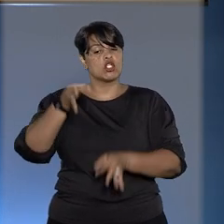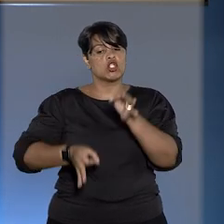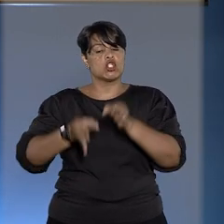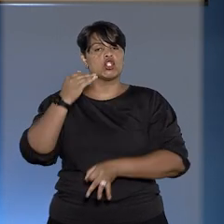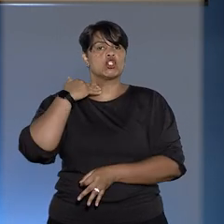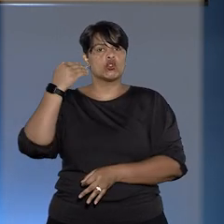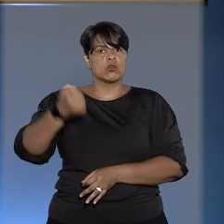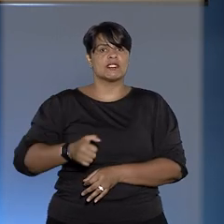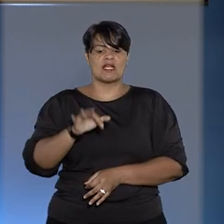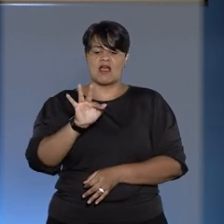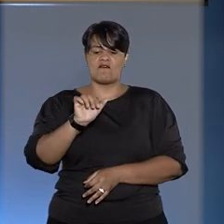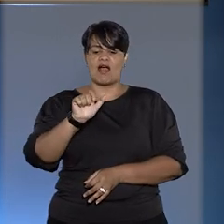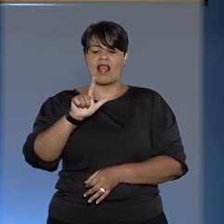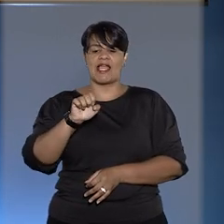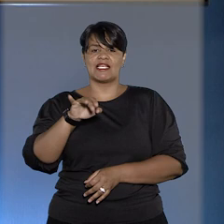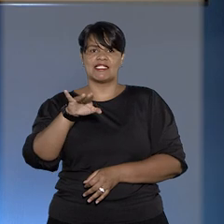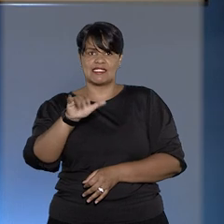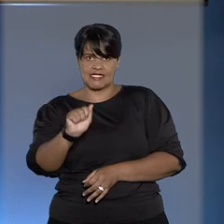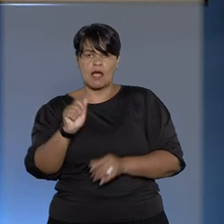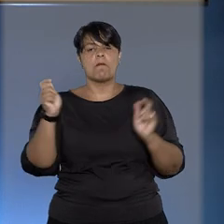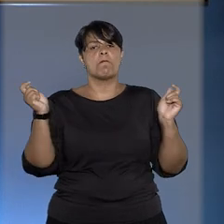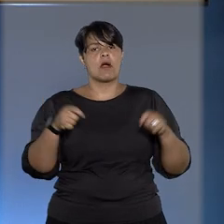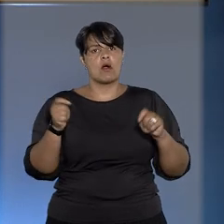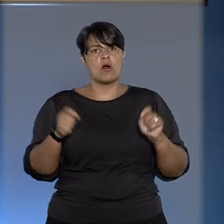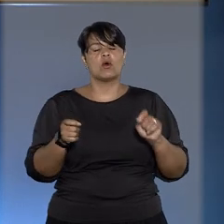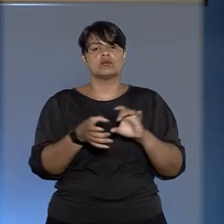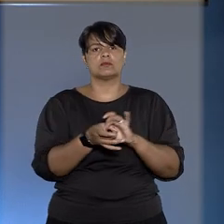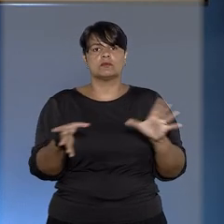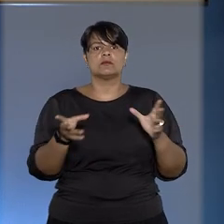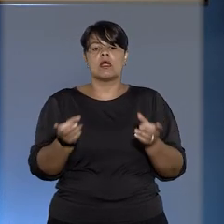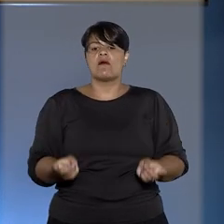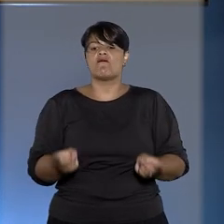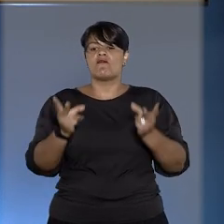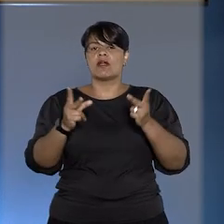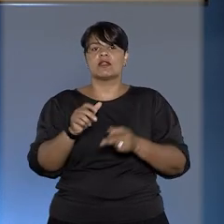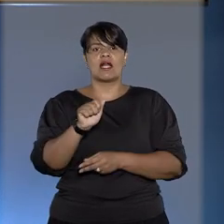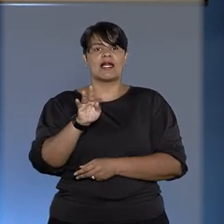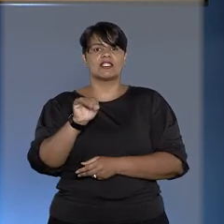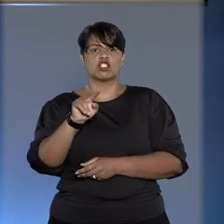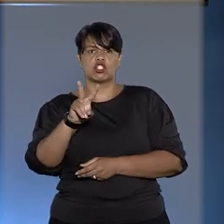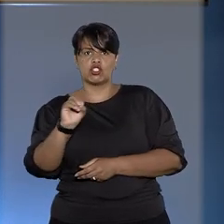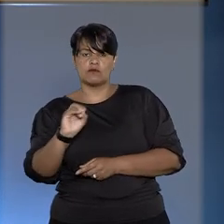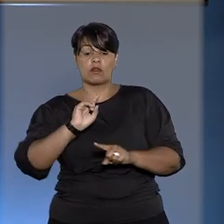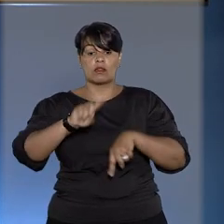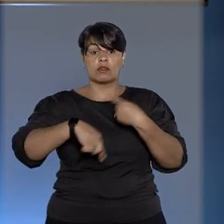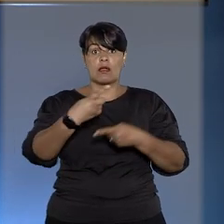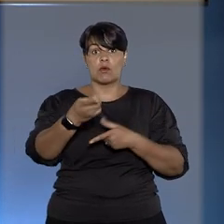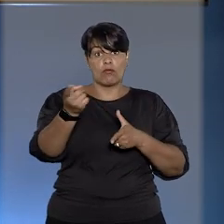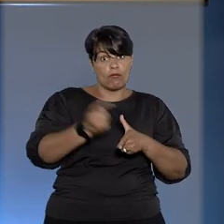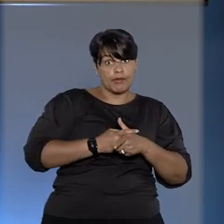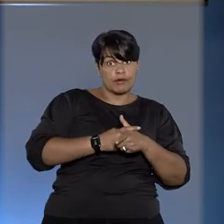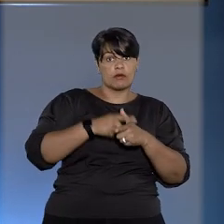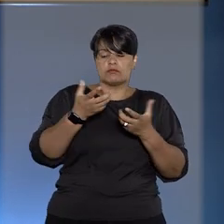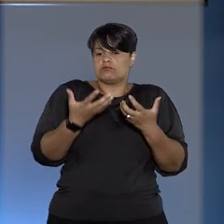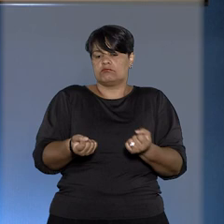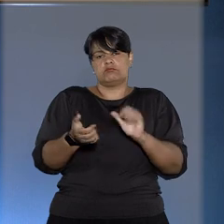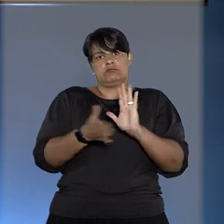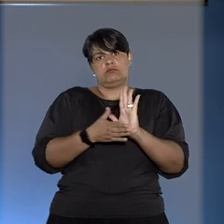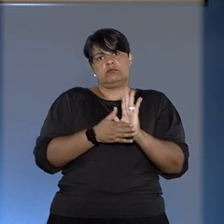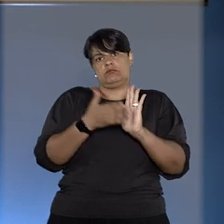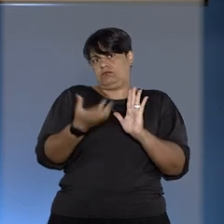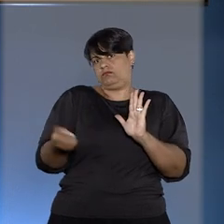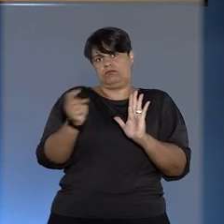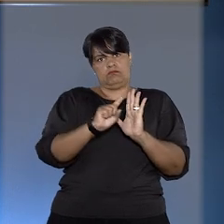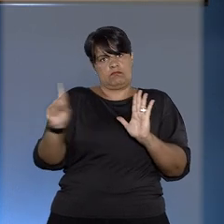falência pode autorizar modalidade alternativa de venda de ativo após os credores rejeitarem a proposta.